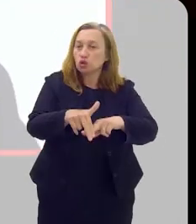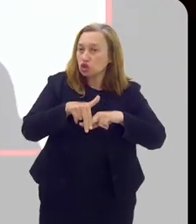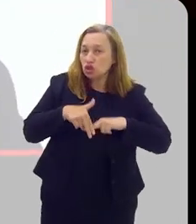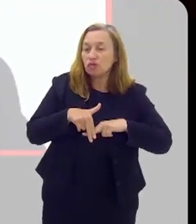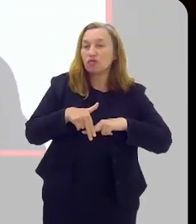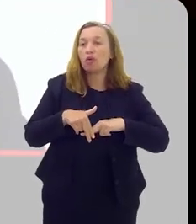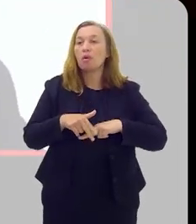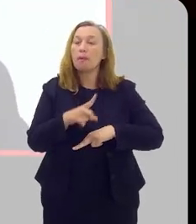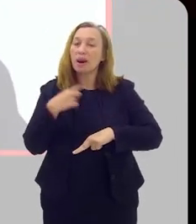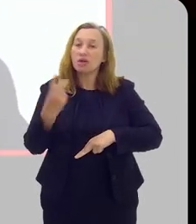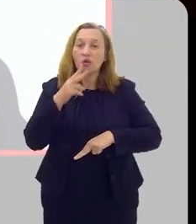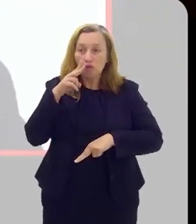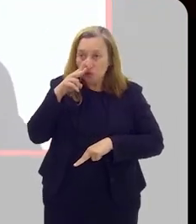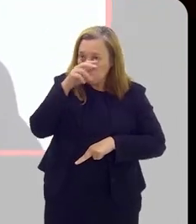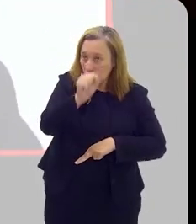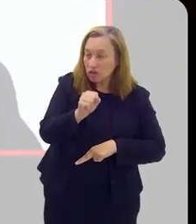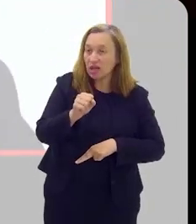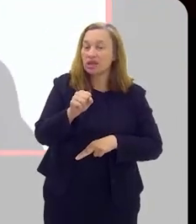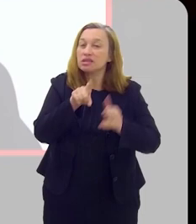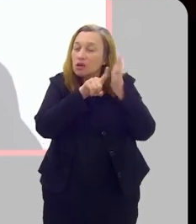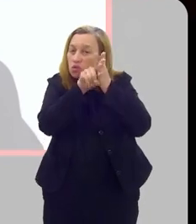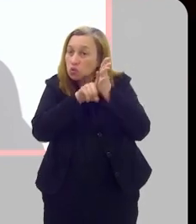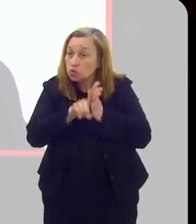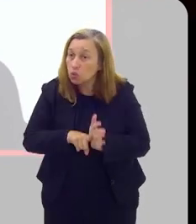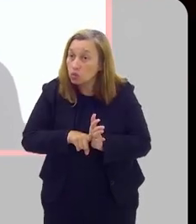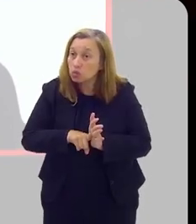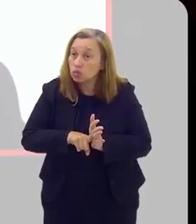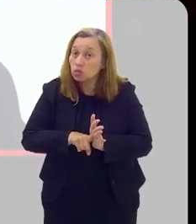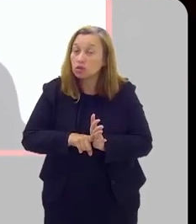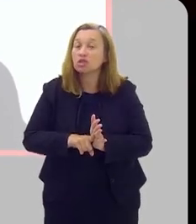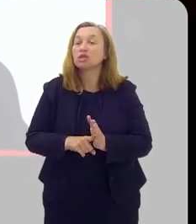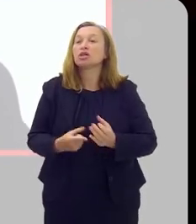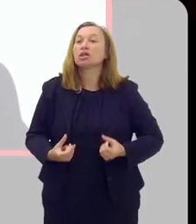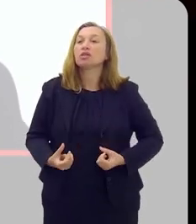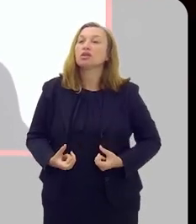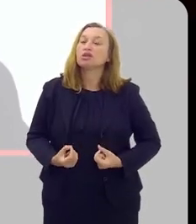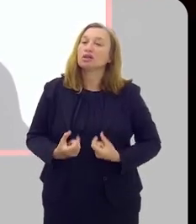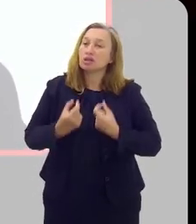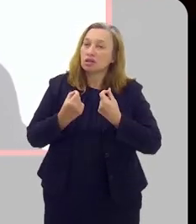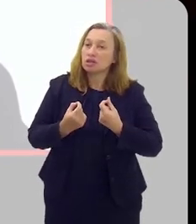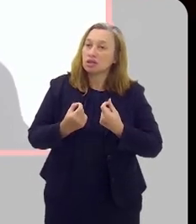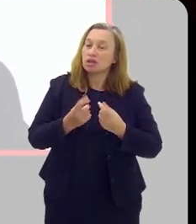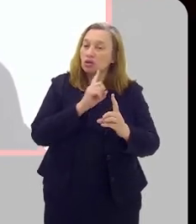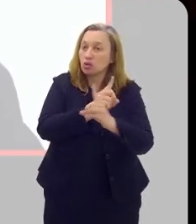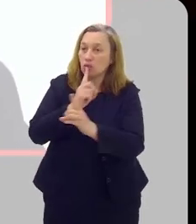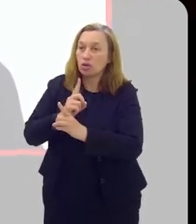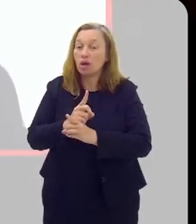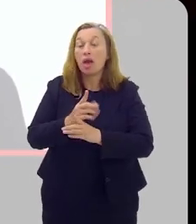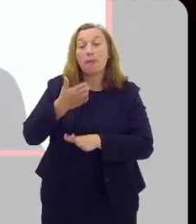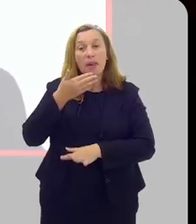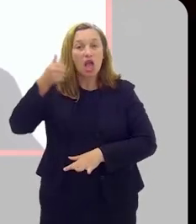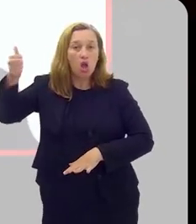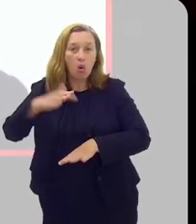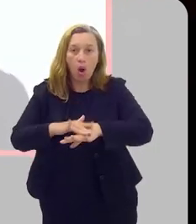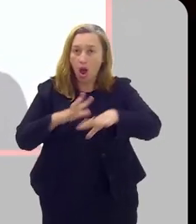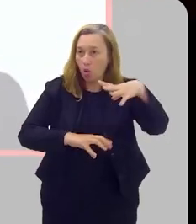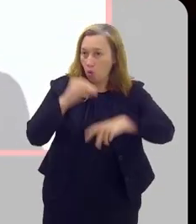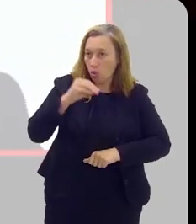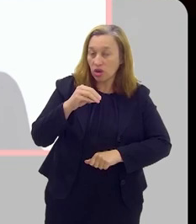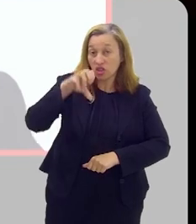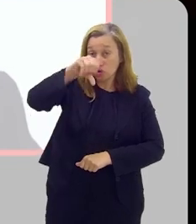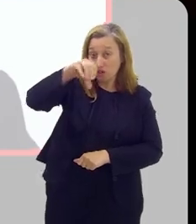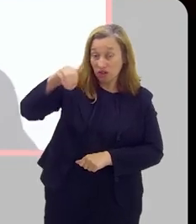motivo para a gente fortalecer o rastreio, para tentar diagnosticar precocemente, porque melhora a chance de cura,